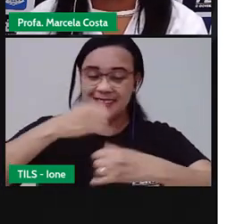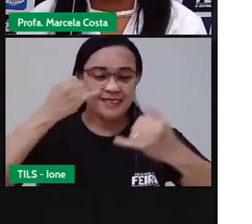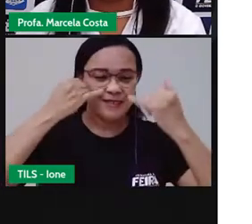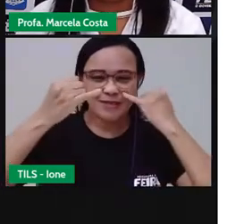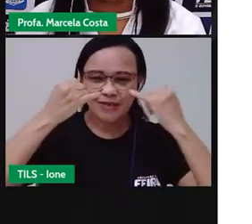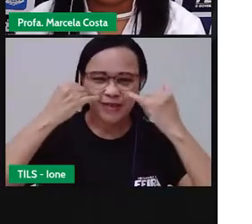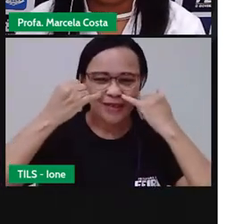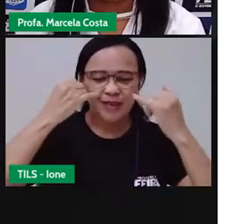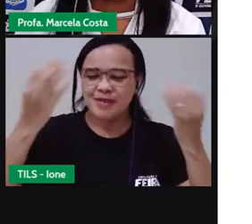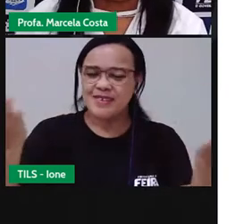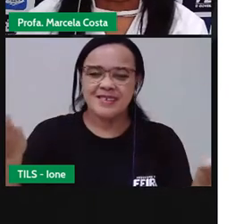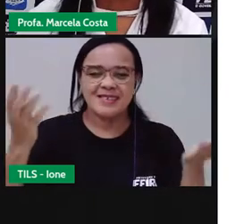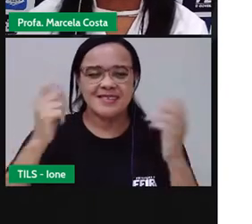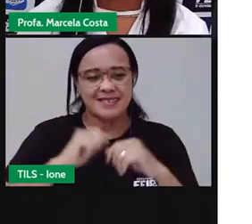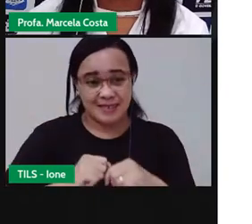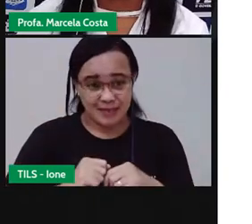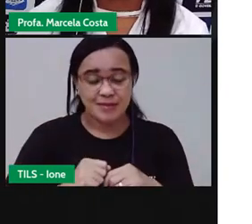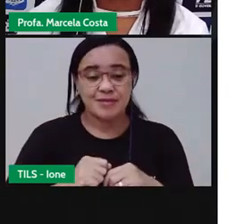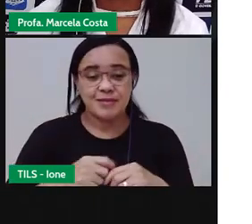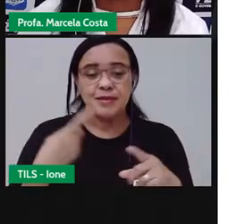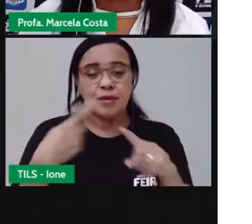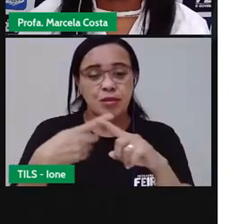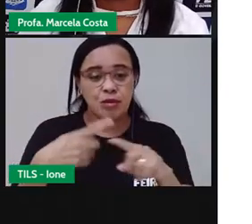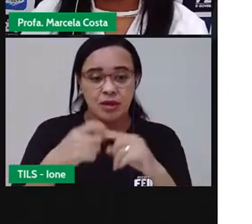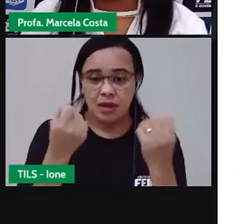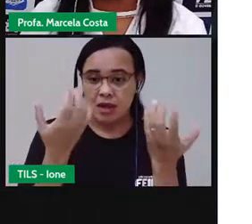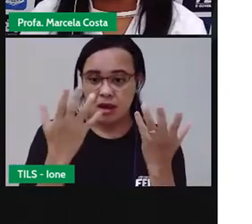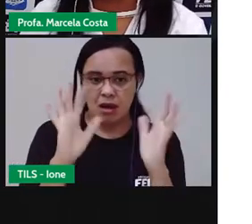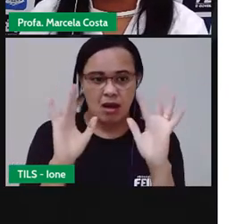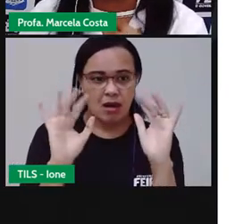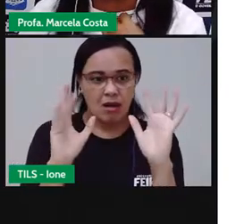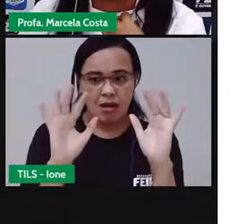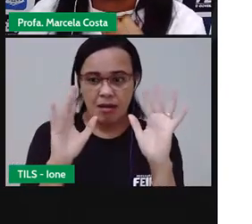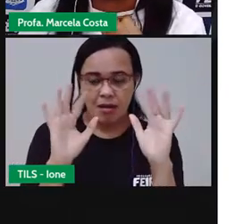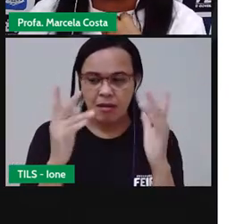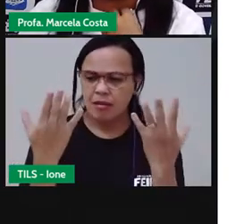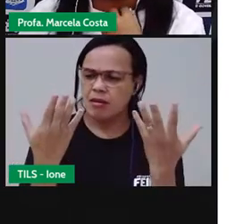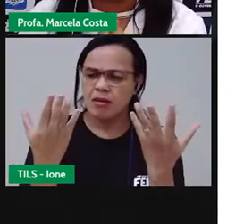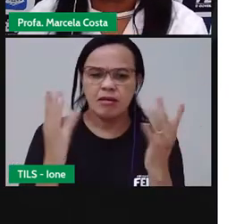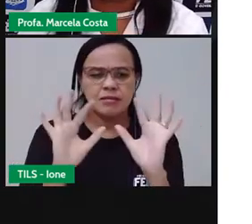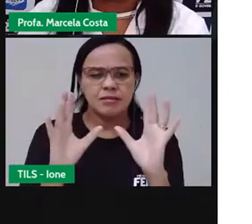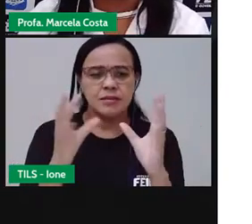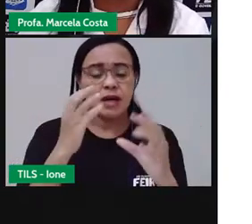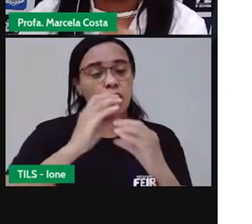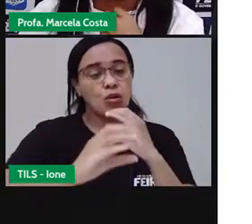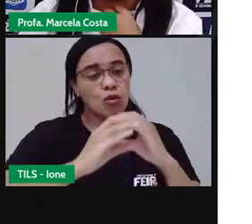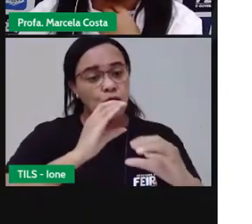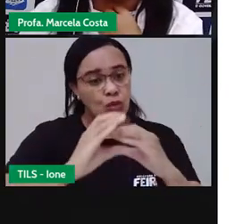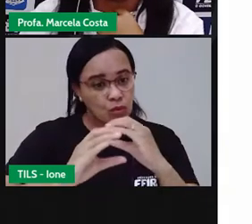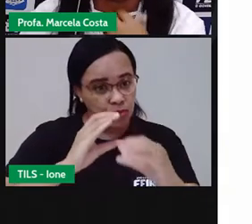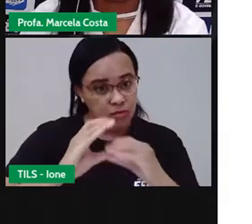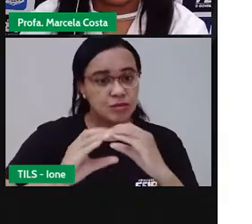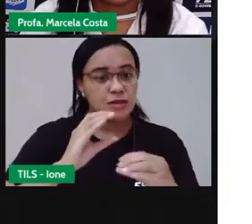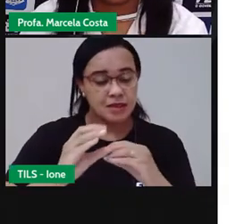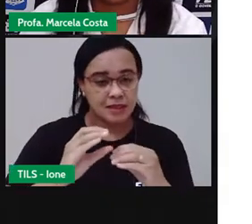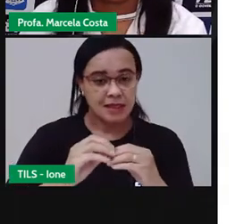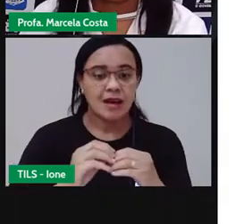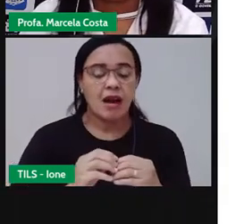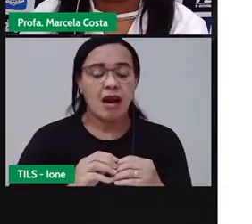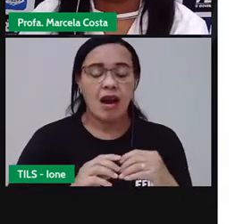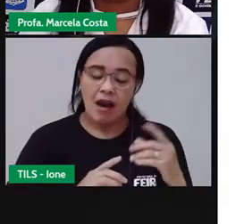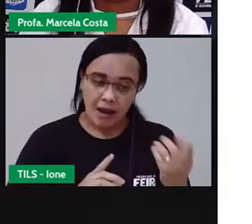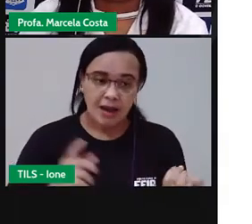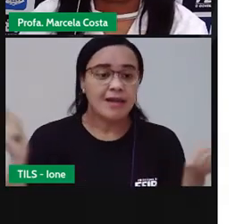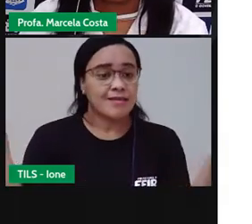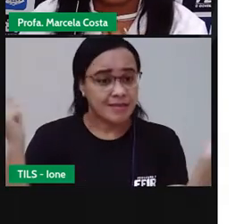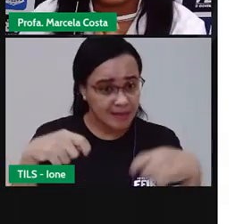Por meio das mãos, a gente pode comunicar através de um gesto,